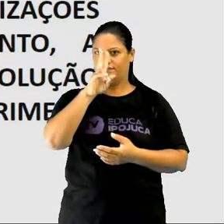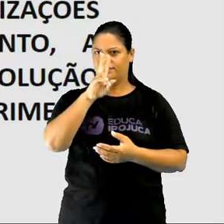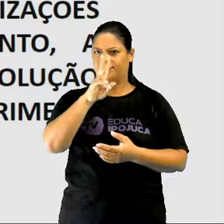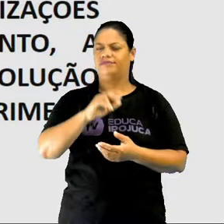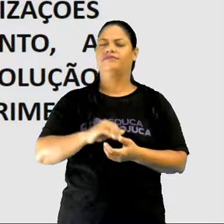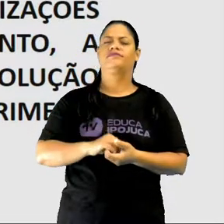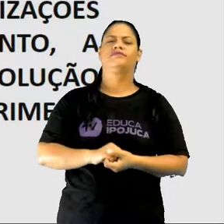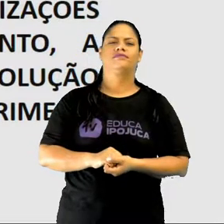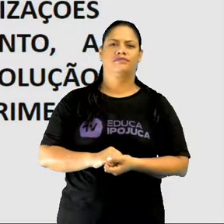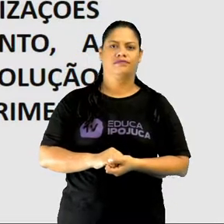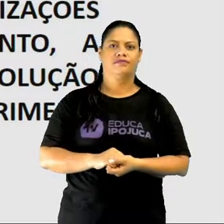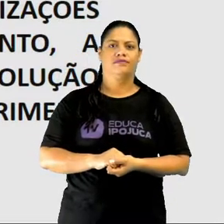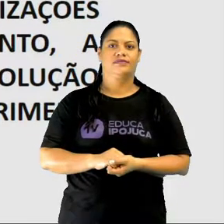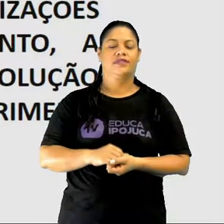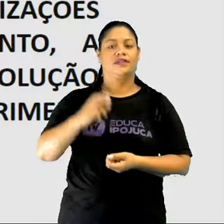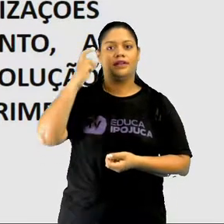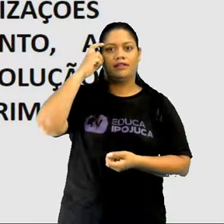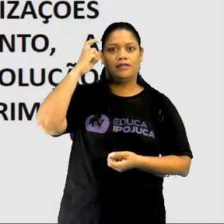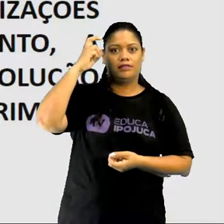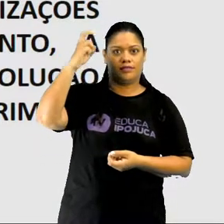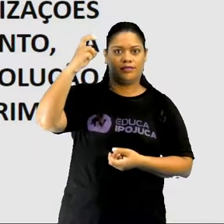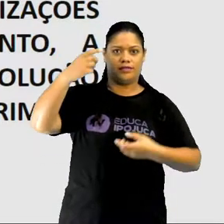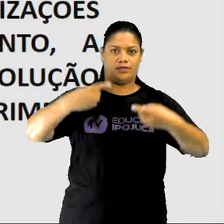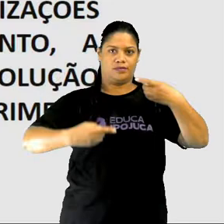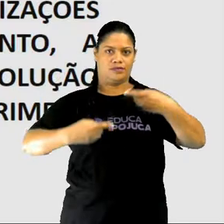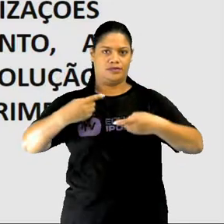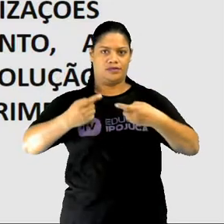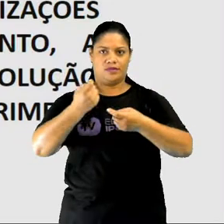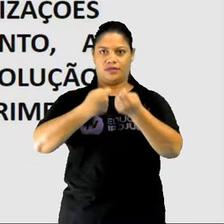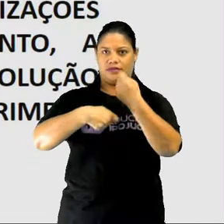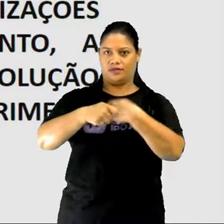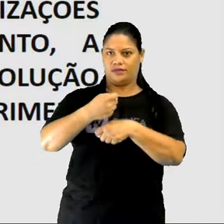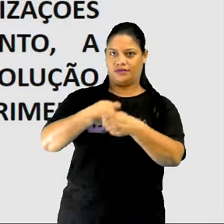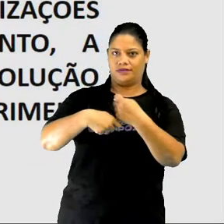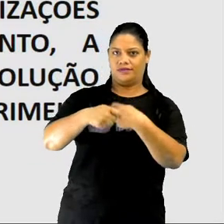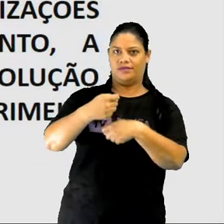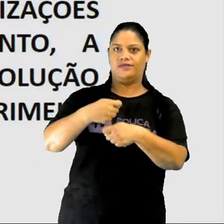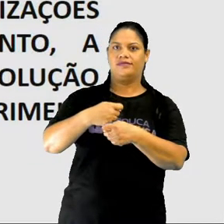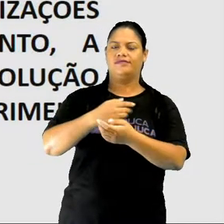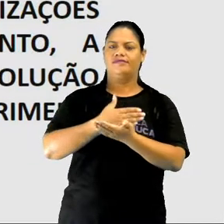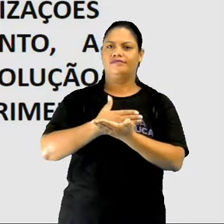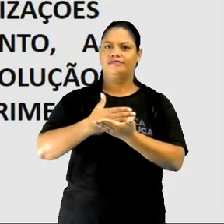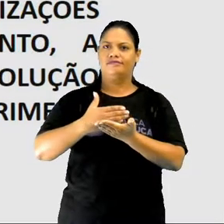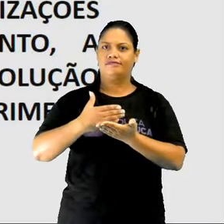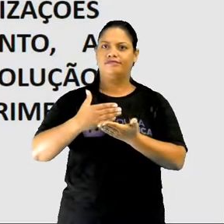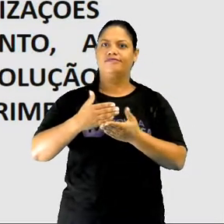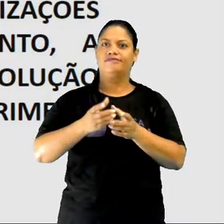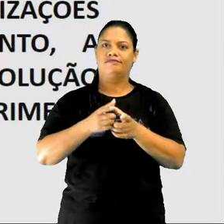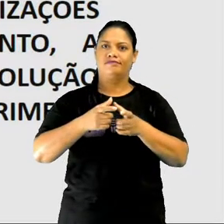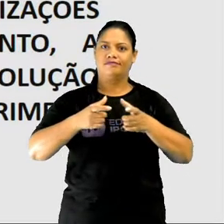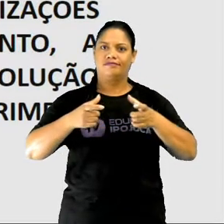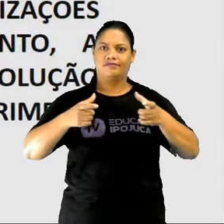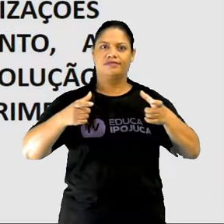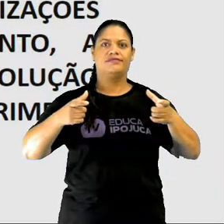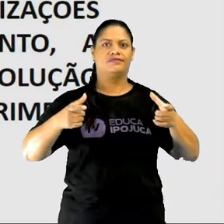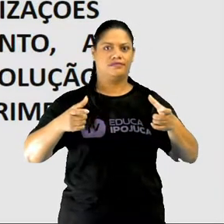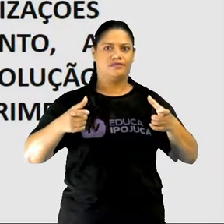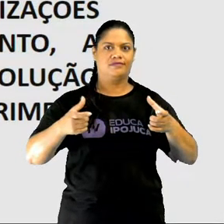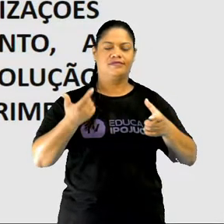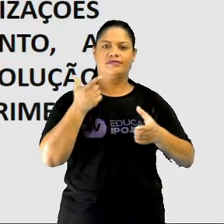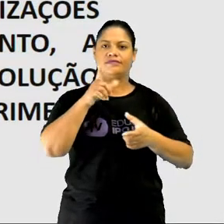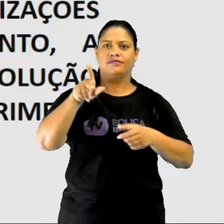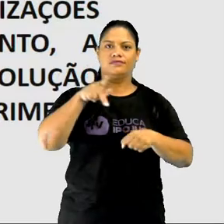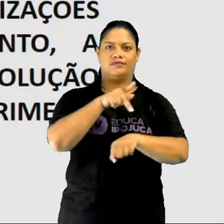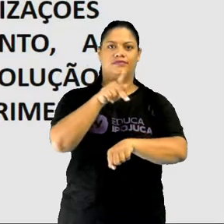As dispersões culturais, políticas e econômicas expandiram sua influência em âmbito internacional,